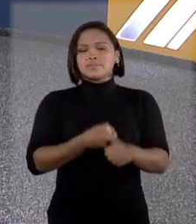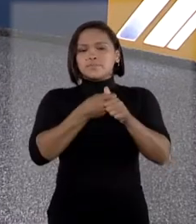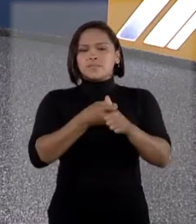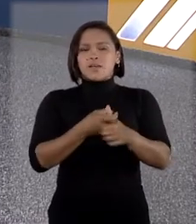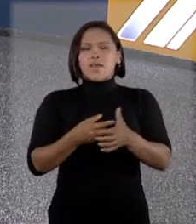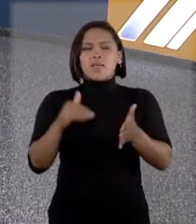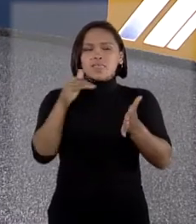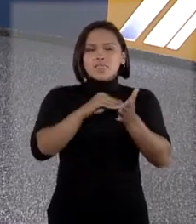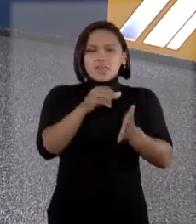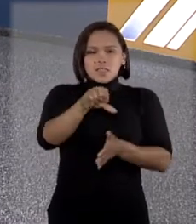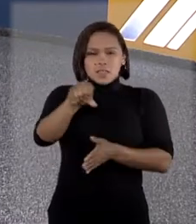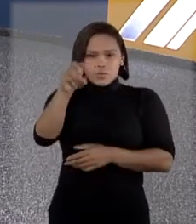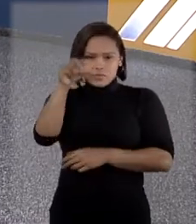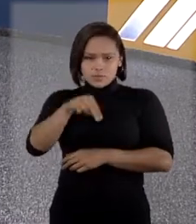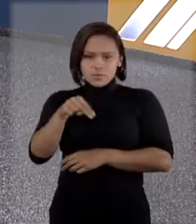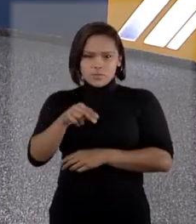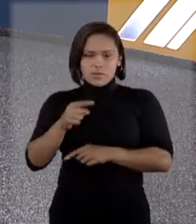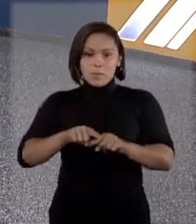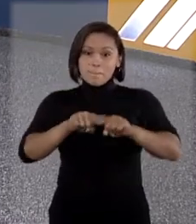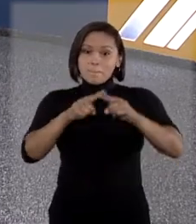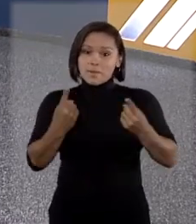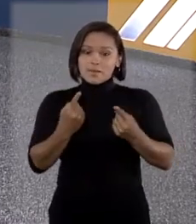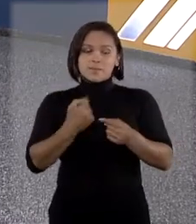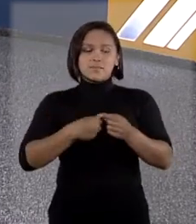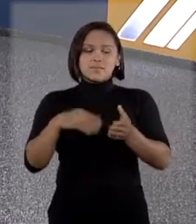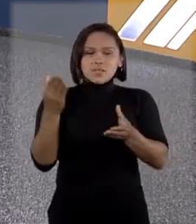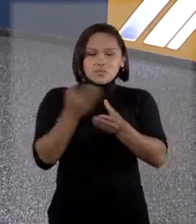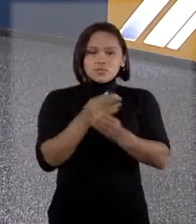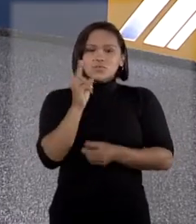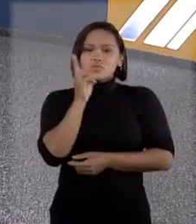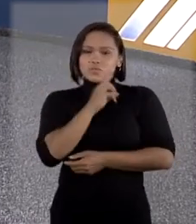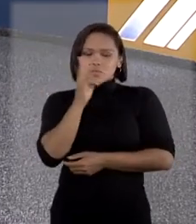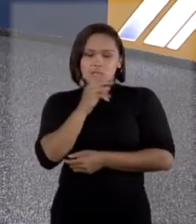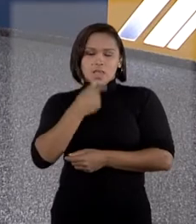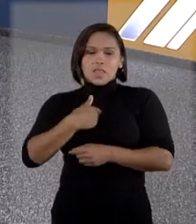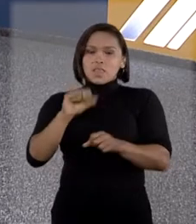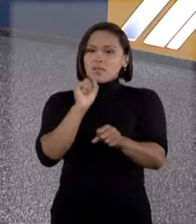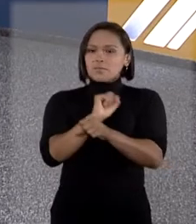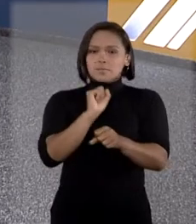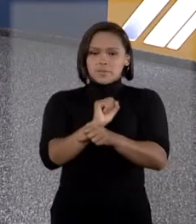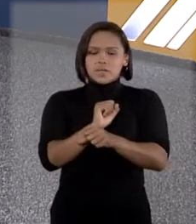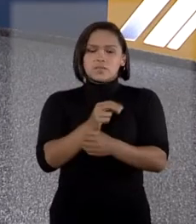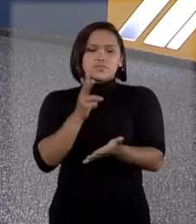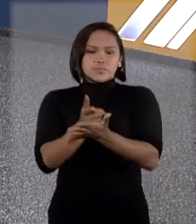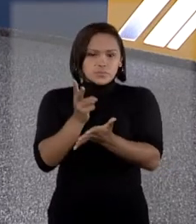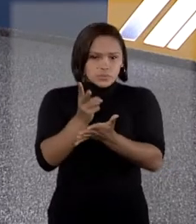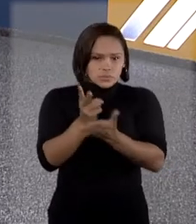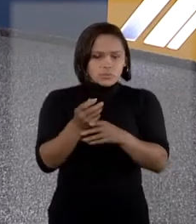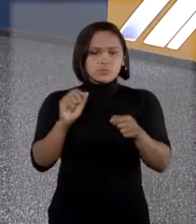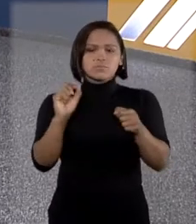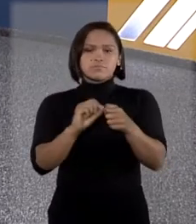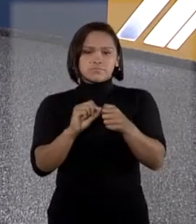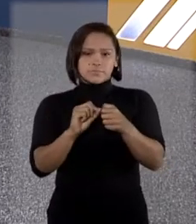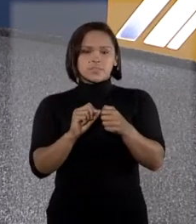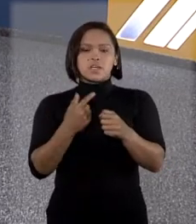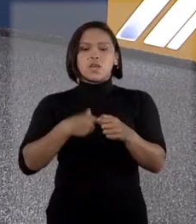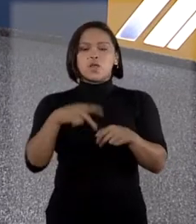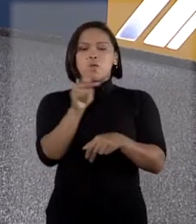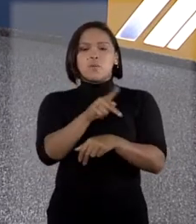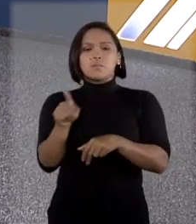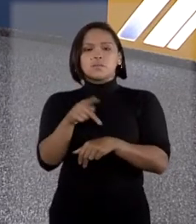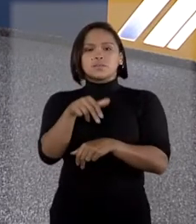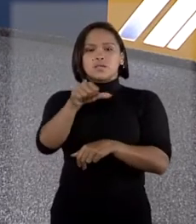até o dia 9 de novembro. Mas as medidas de urgências não deixaram de ser apreciadas. O presidente do